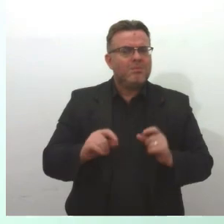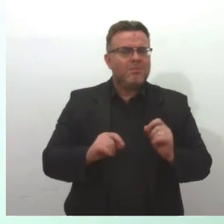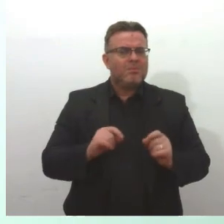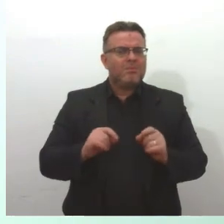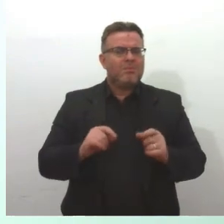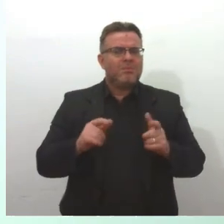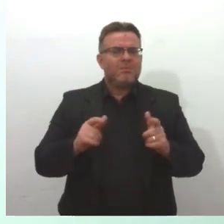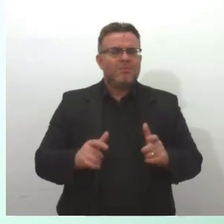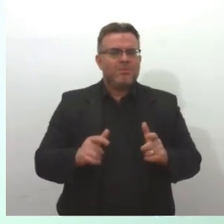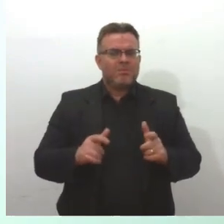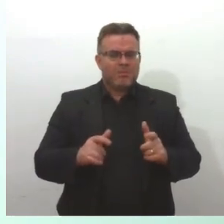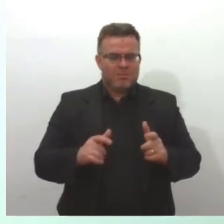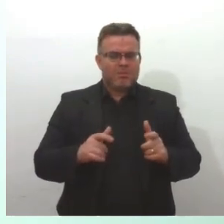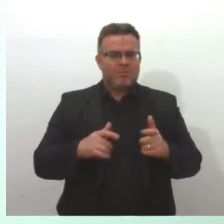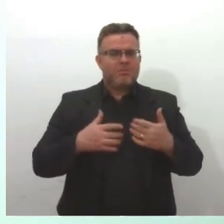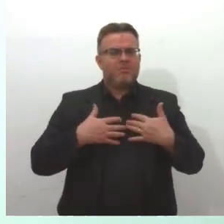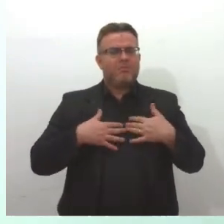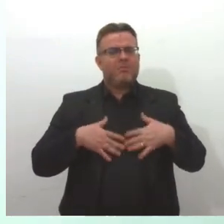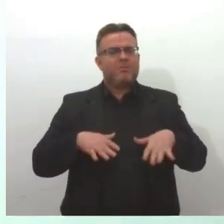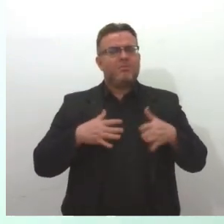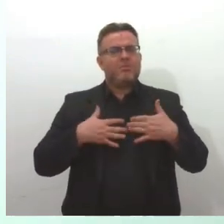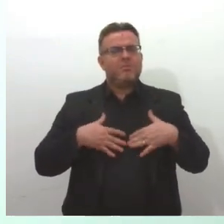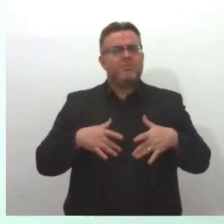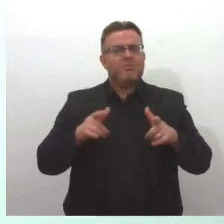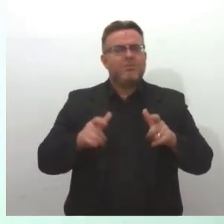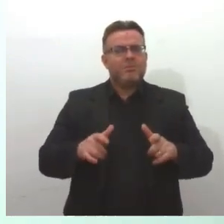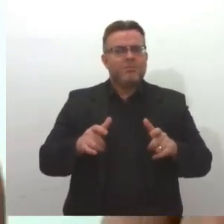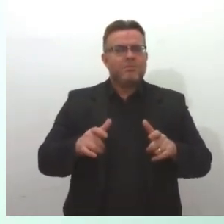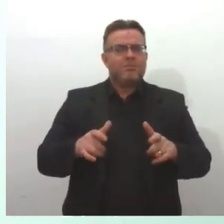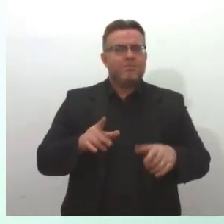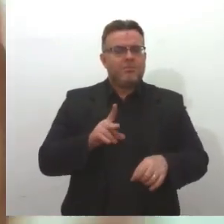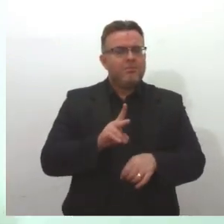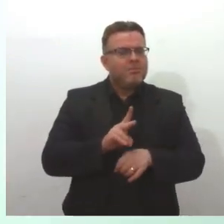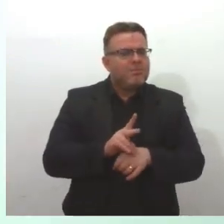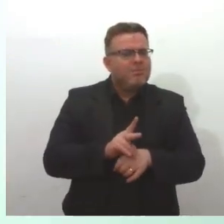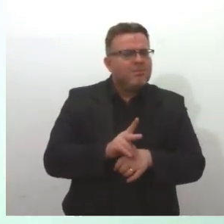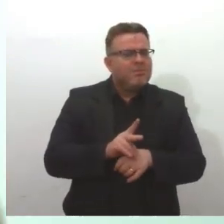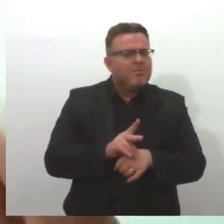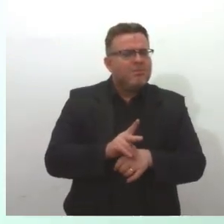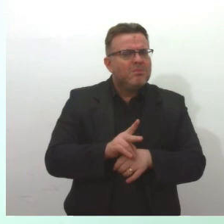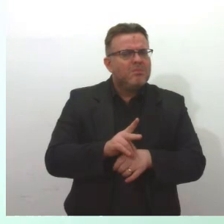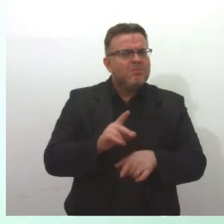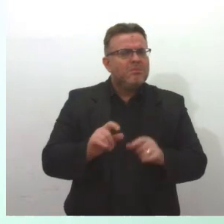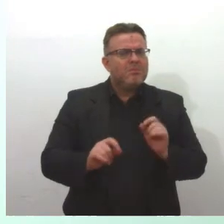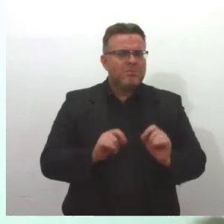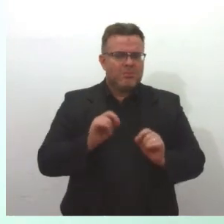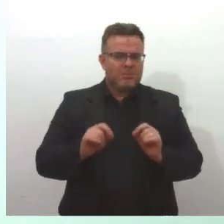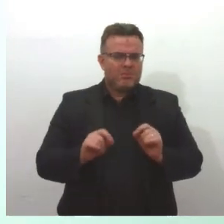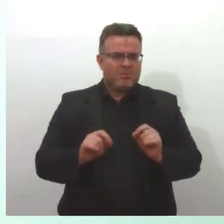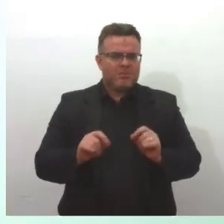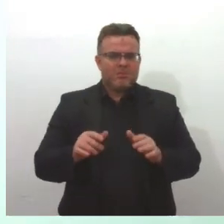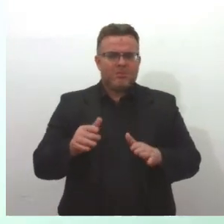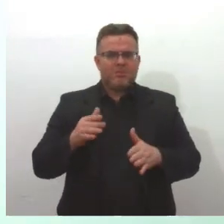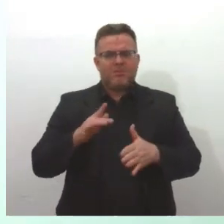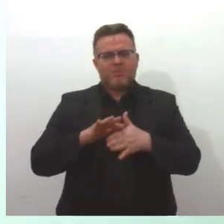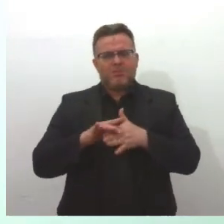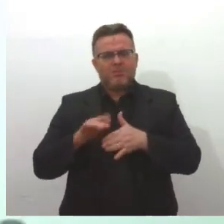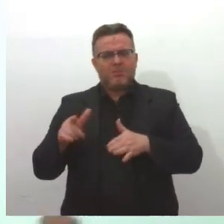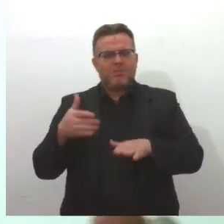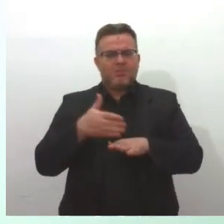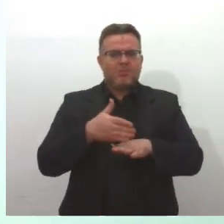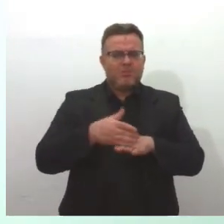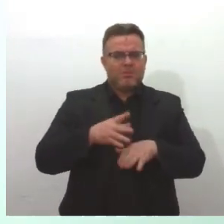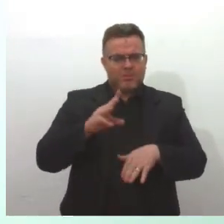e lá no espaço confortável, urbanizado, ele será atendido. Então, vamos lá. Paciente oncológico, terça e quarta.